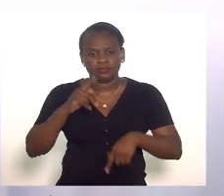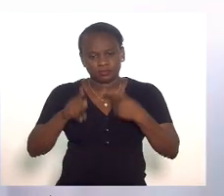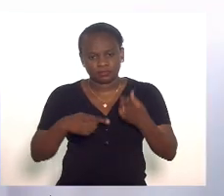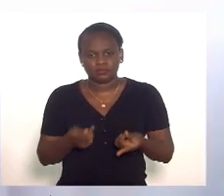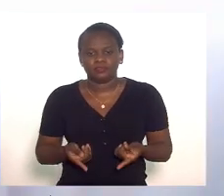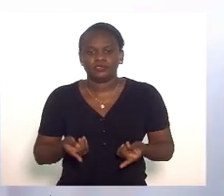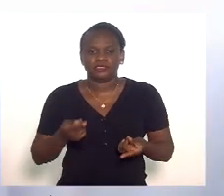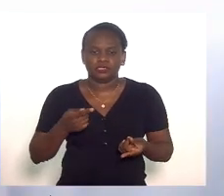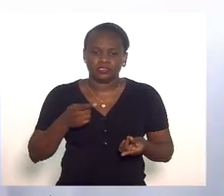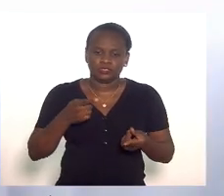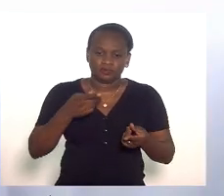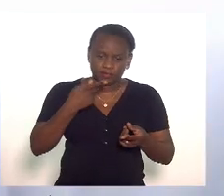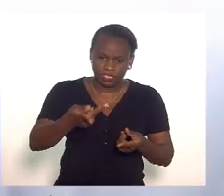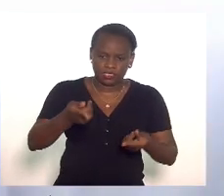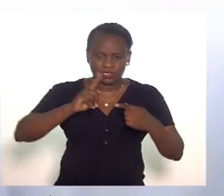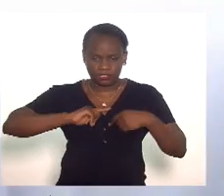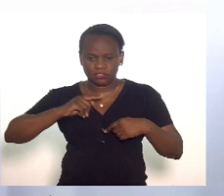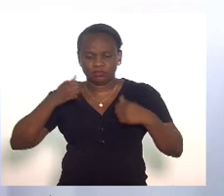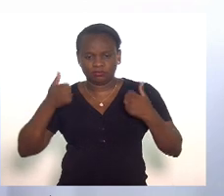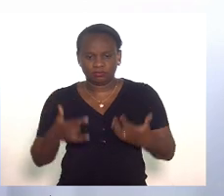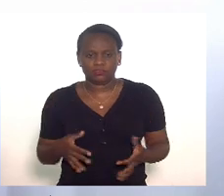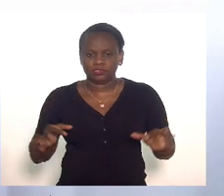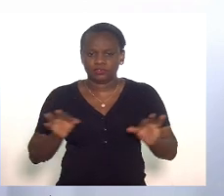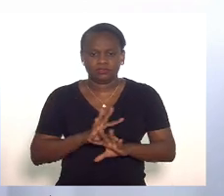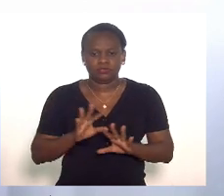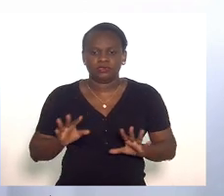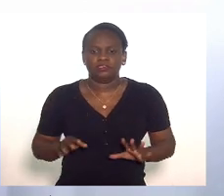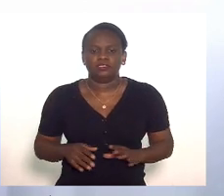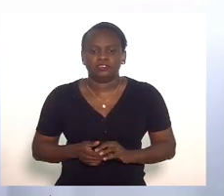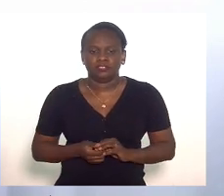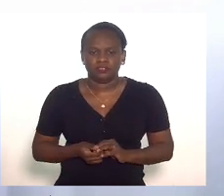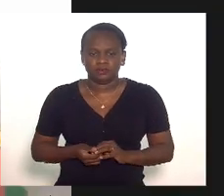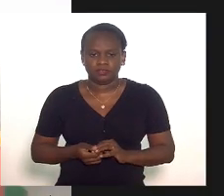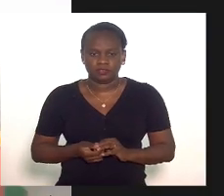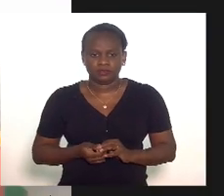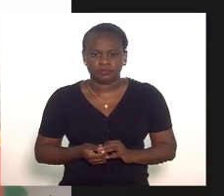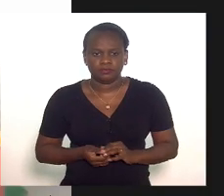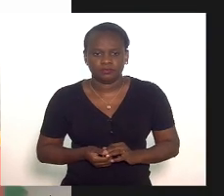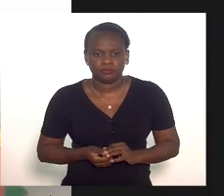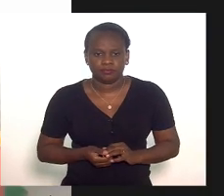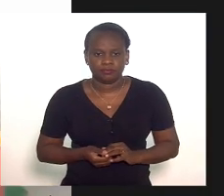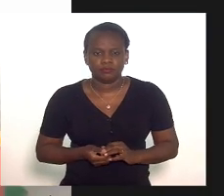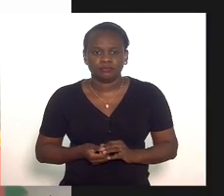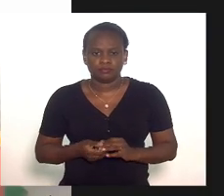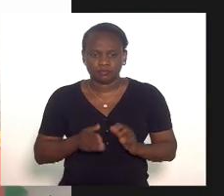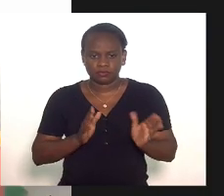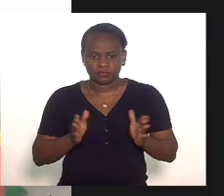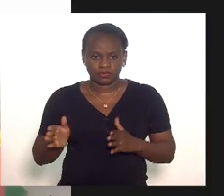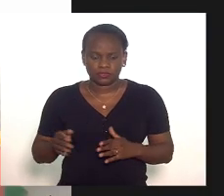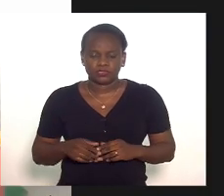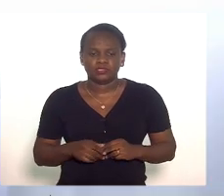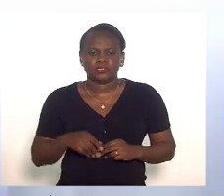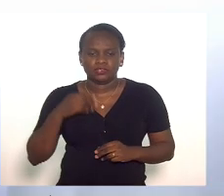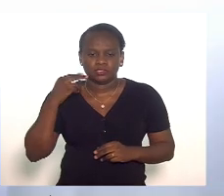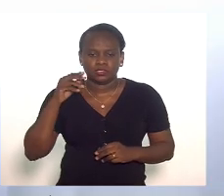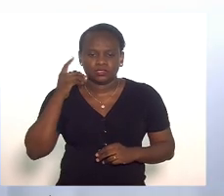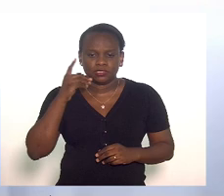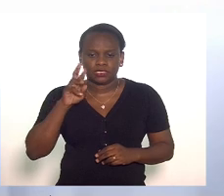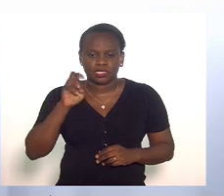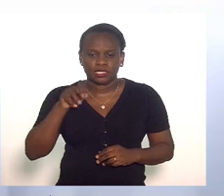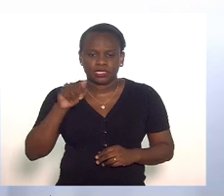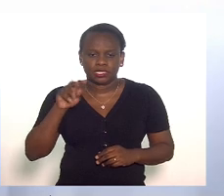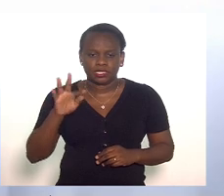eu se eu falo eu falo já passo eu falo eu já passo a presidência perfeitamente deputada renata